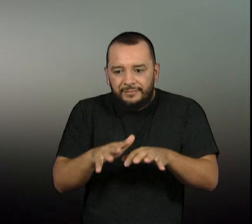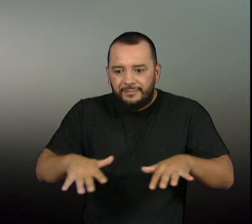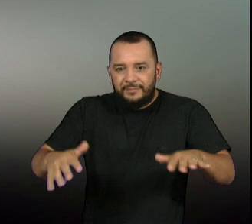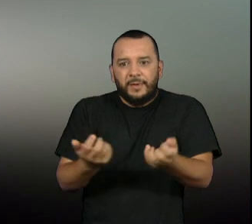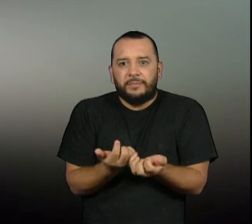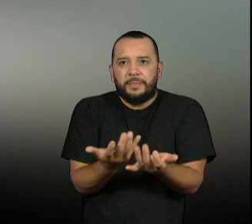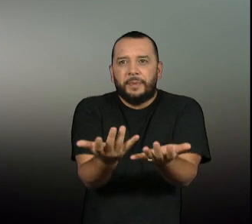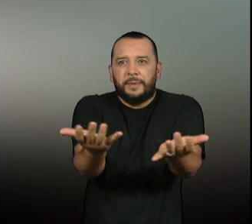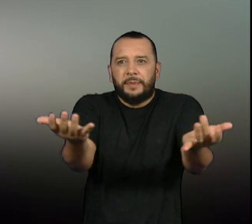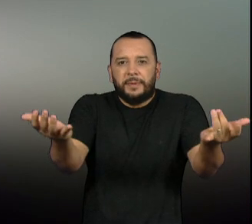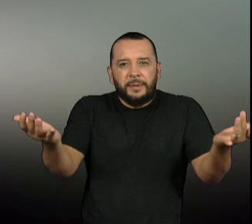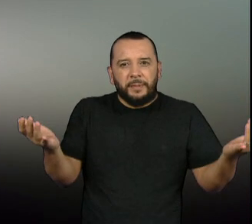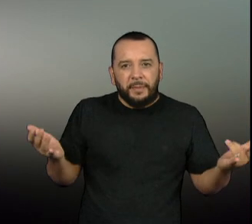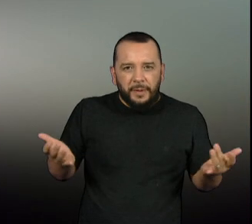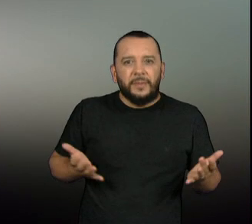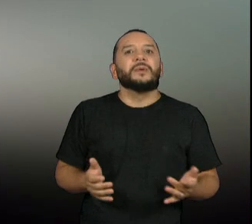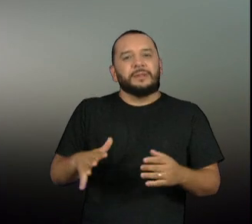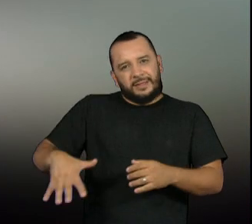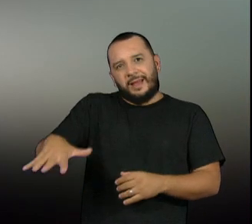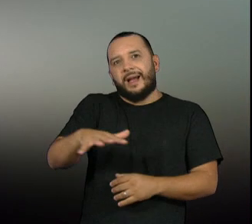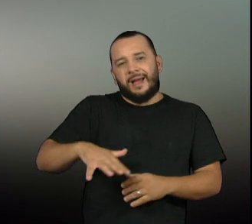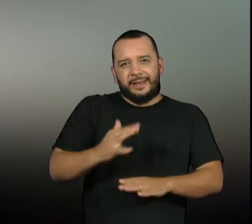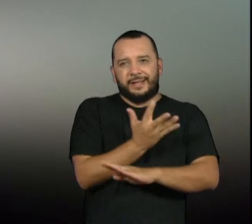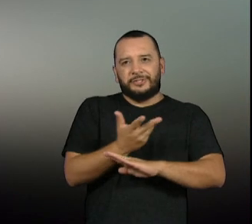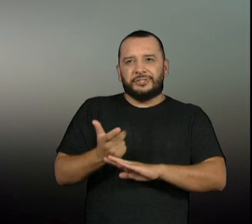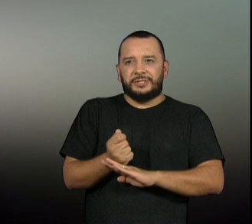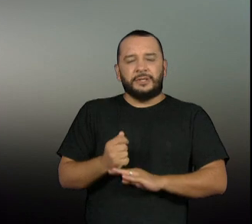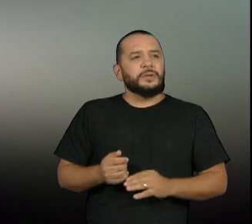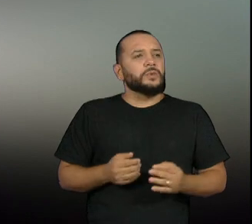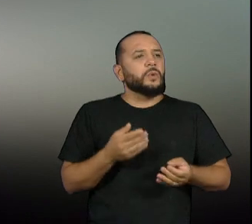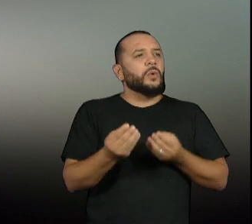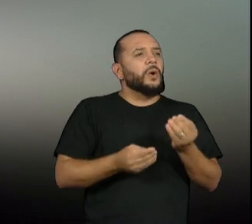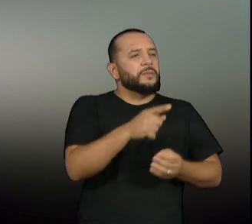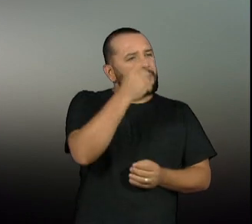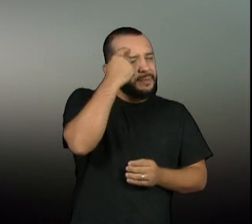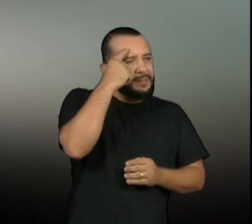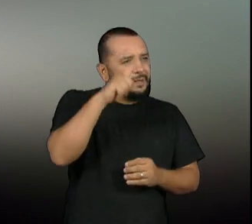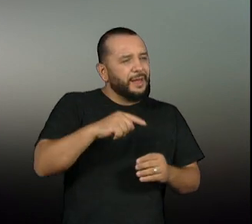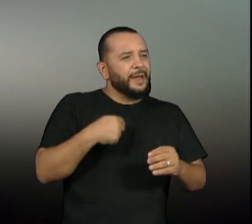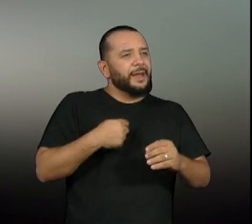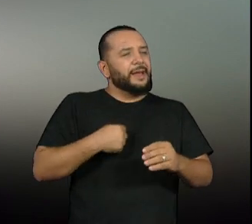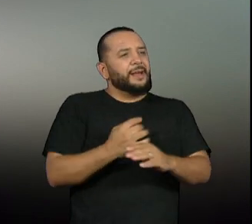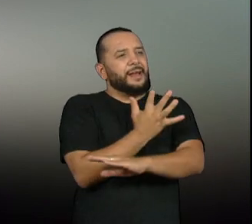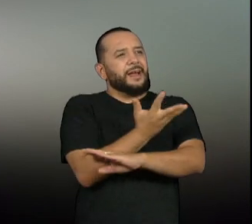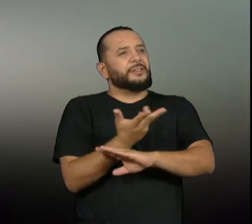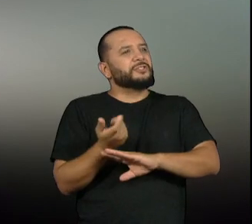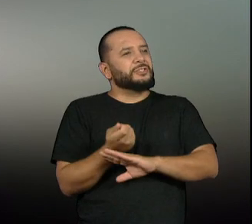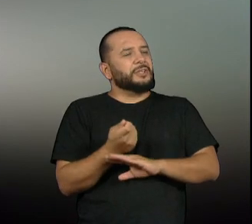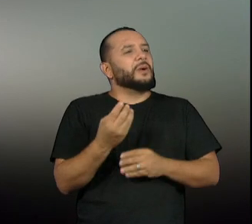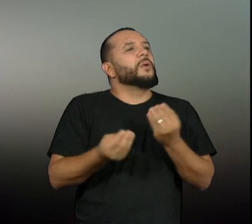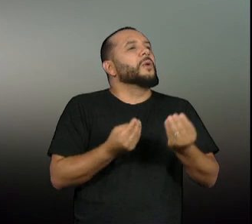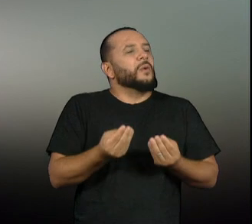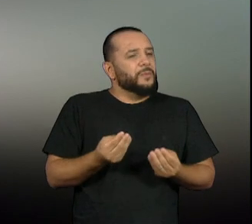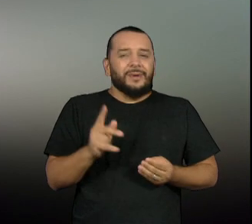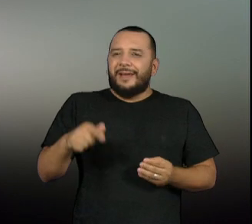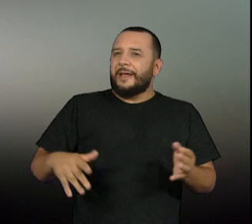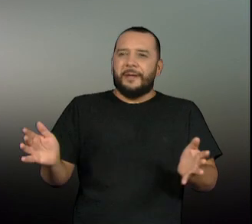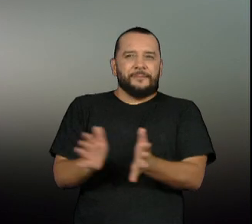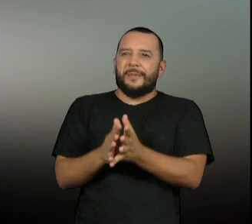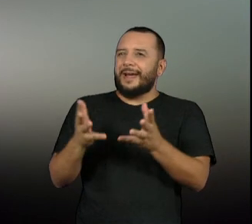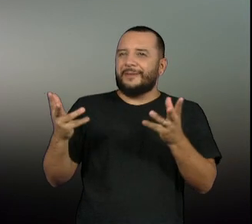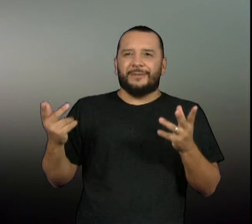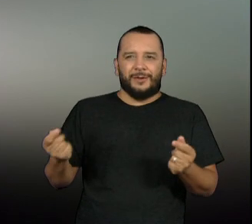recomposição florestal. Como é que você definiria a Caatinga? A Caatinga é maravilhosa. A